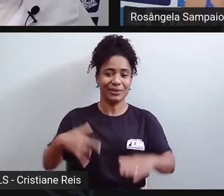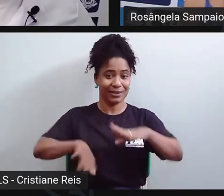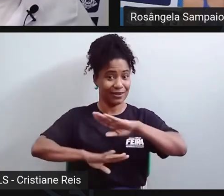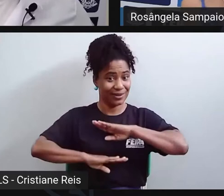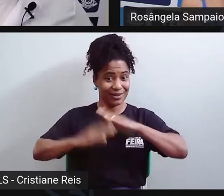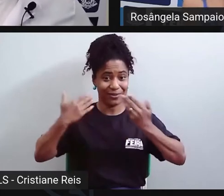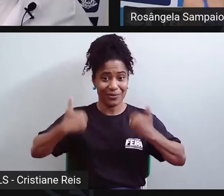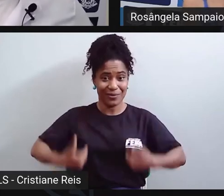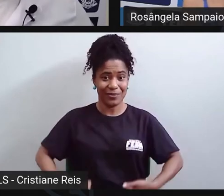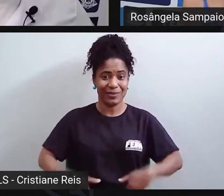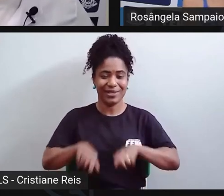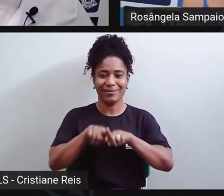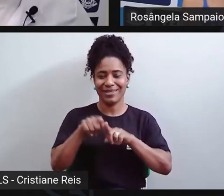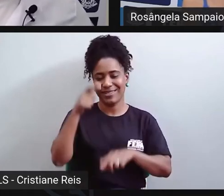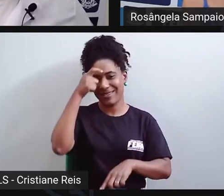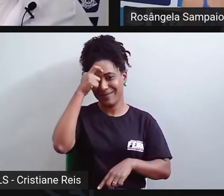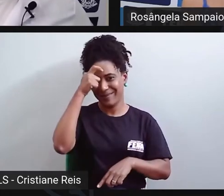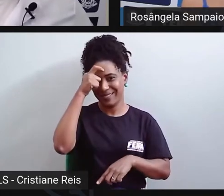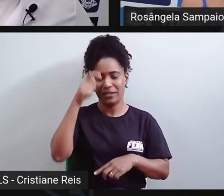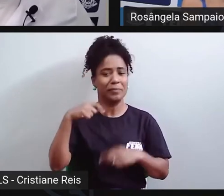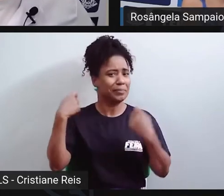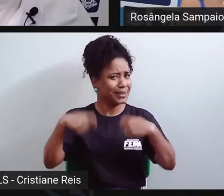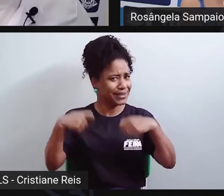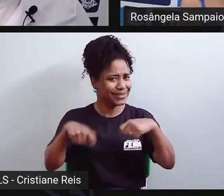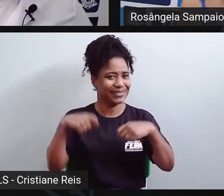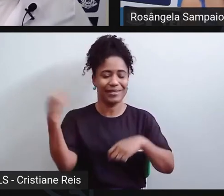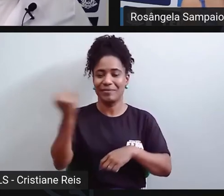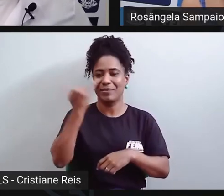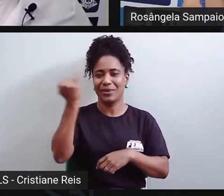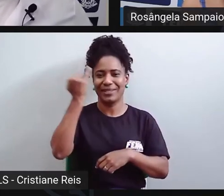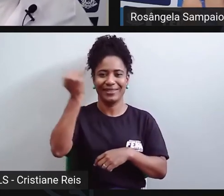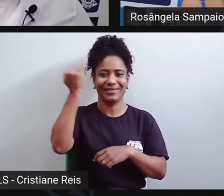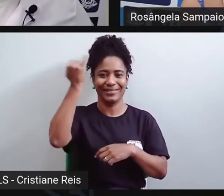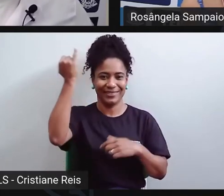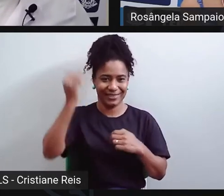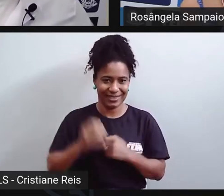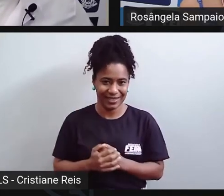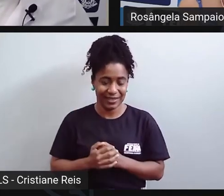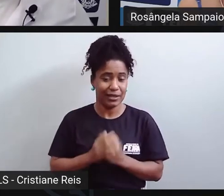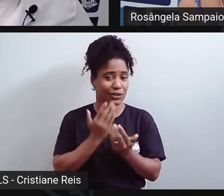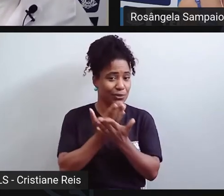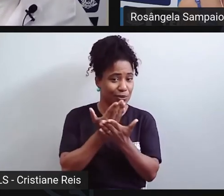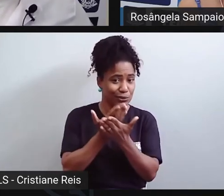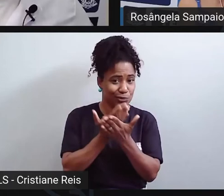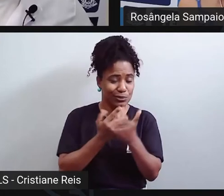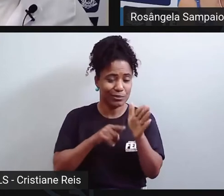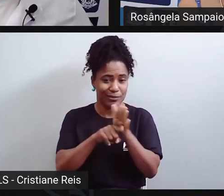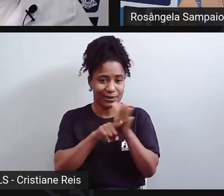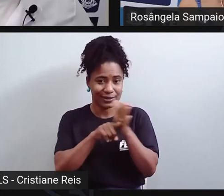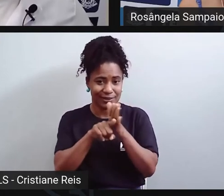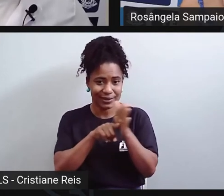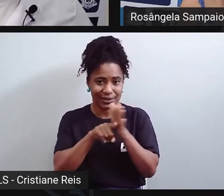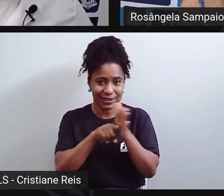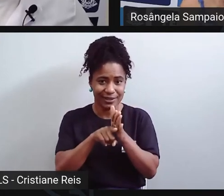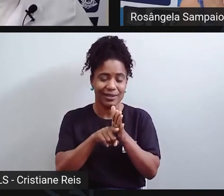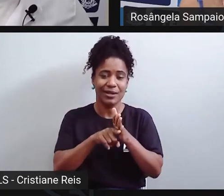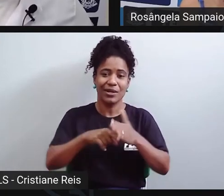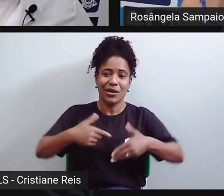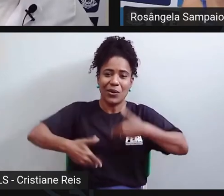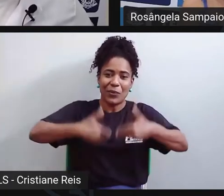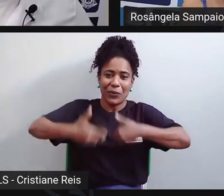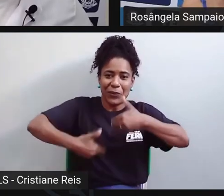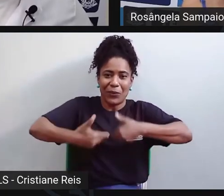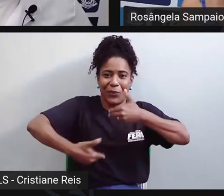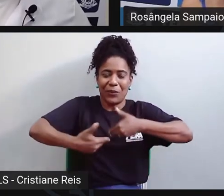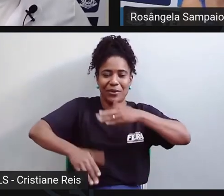A gente precisa disso, né? Existe estudo já há muito tempo que demonstra que só o cuidado físico não é